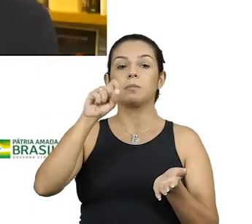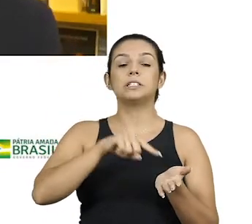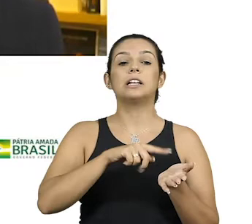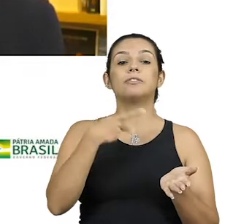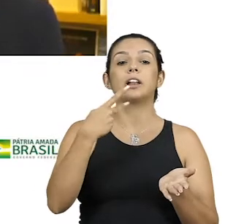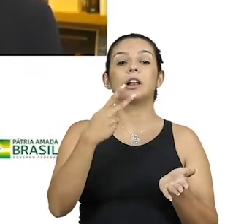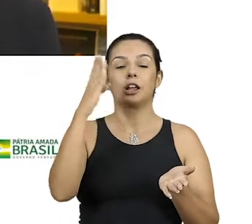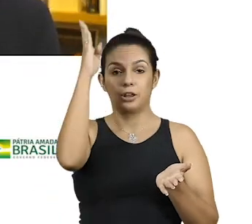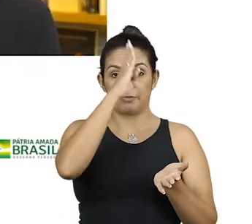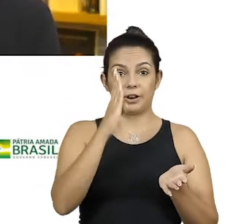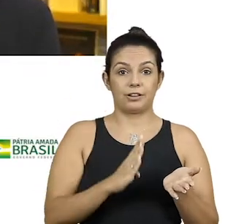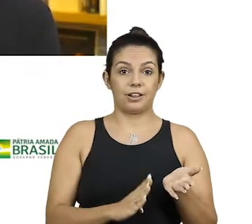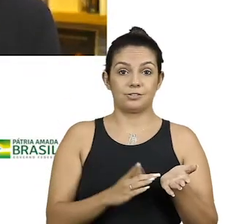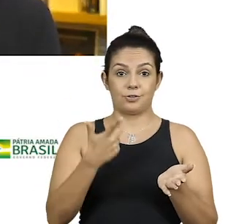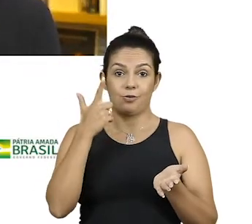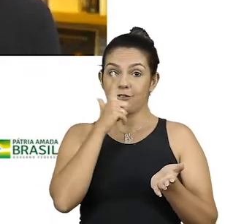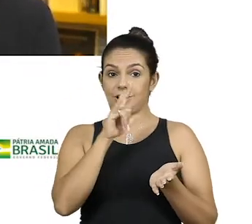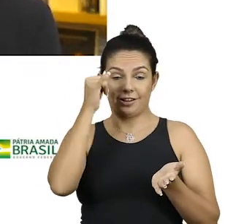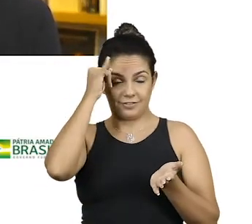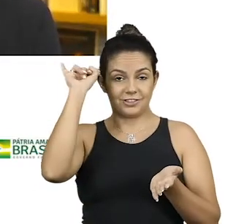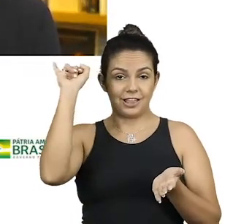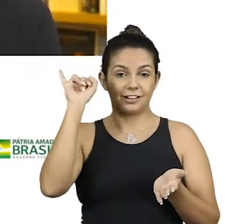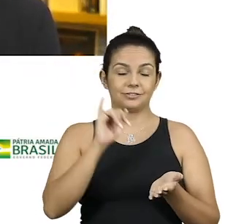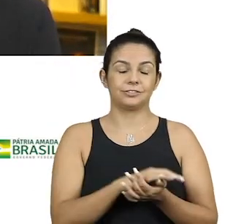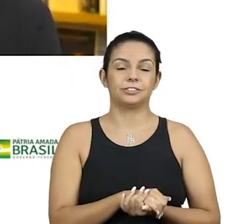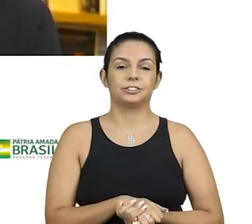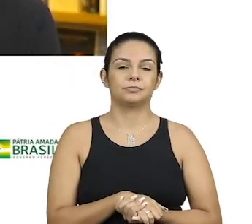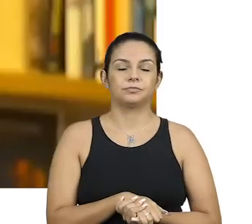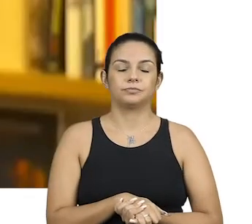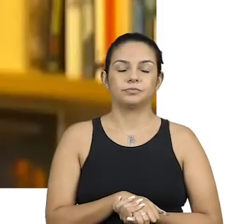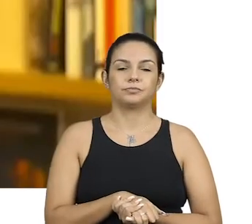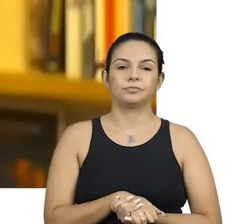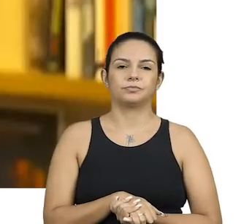O Brasil Inevitável. Enfim,